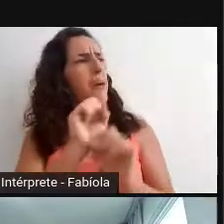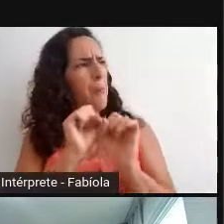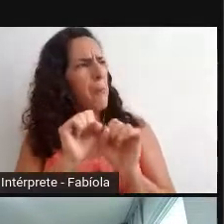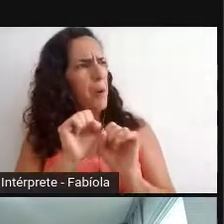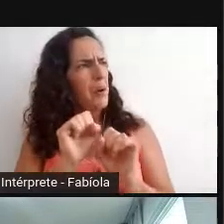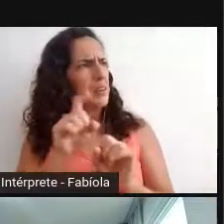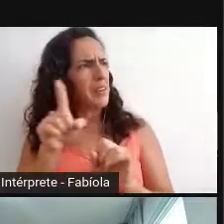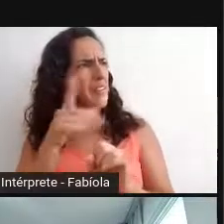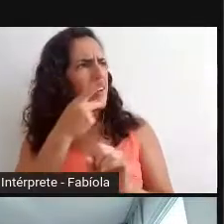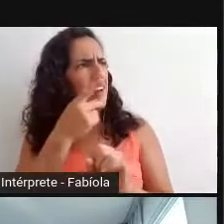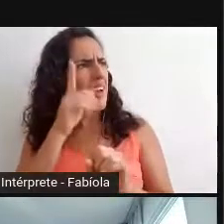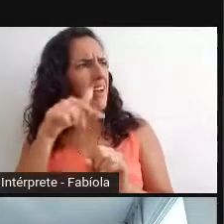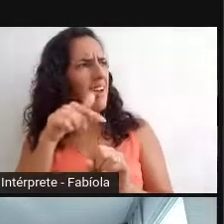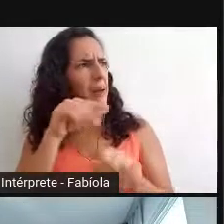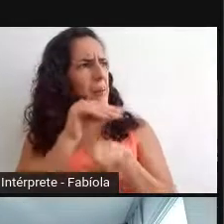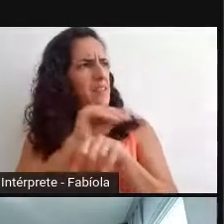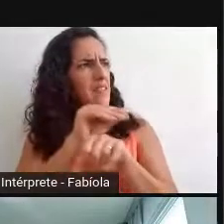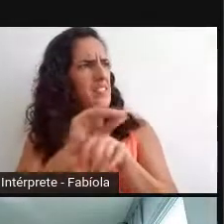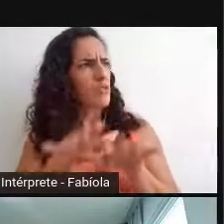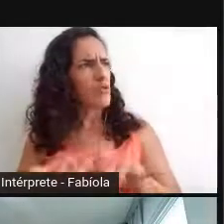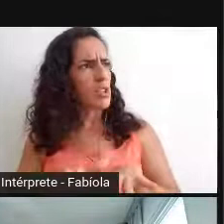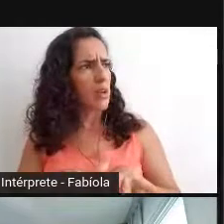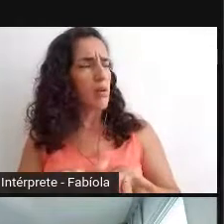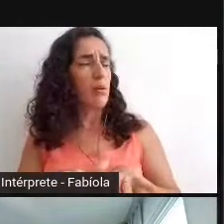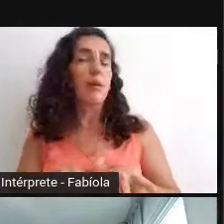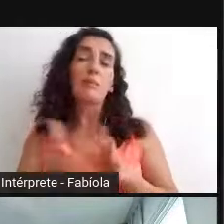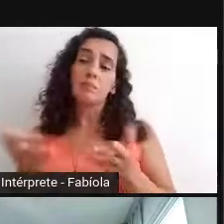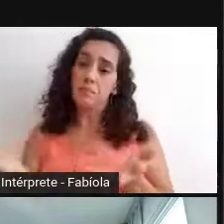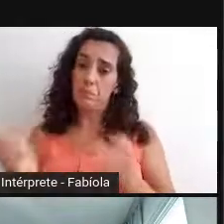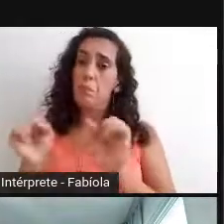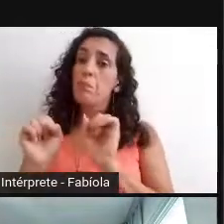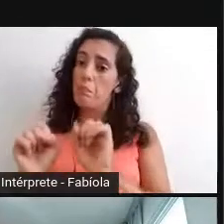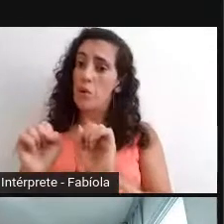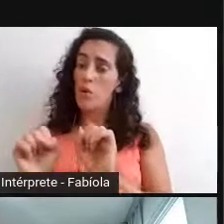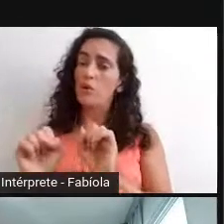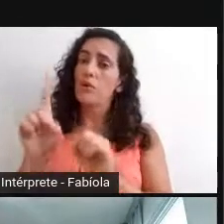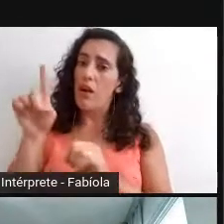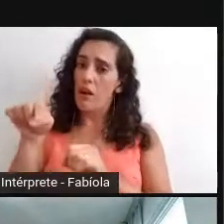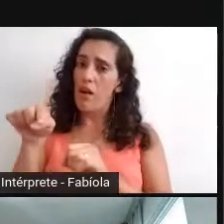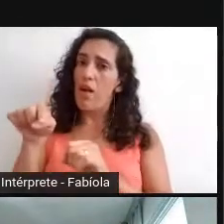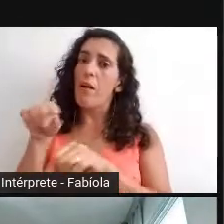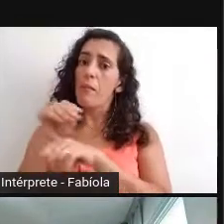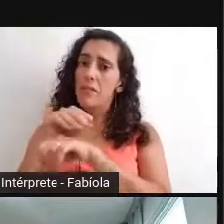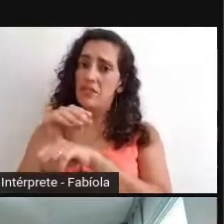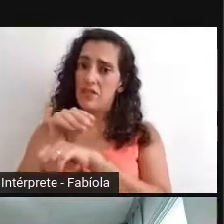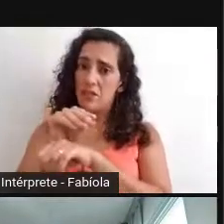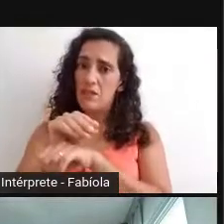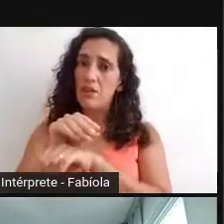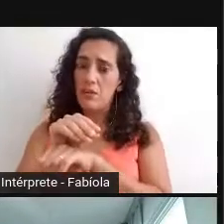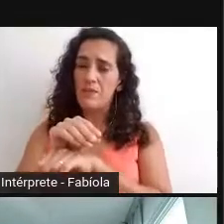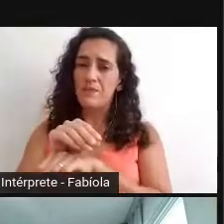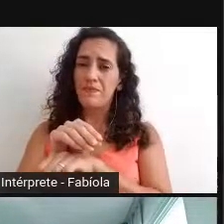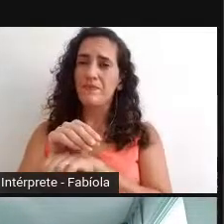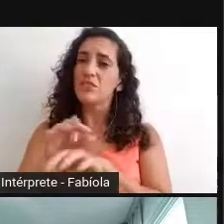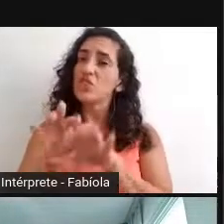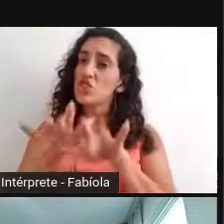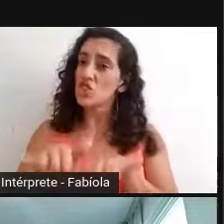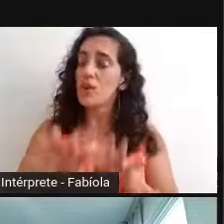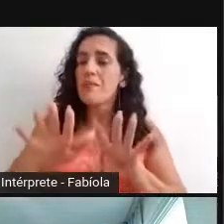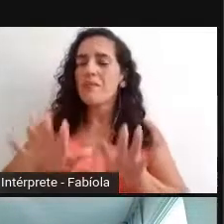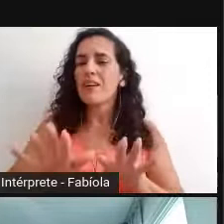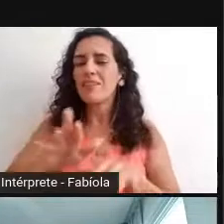digital? Pode, sim, é preservação digital, mas não é